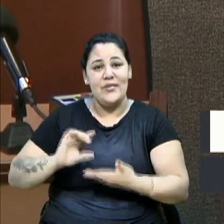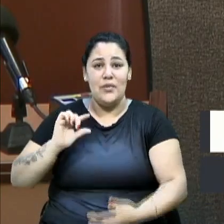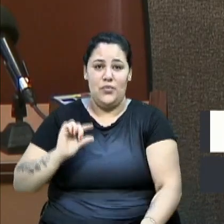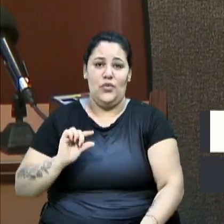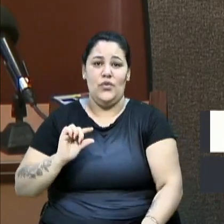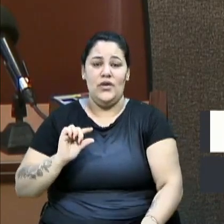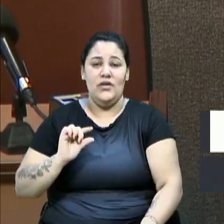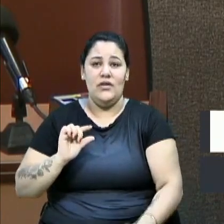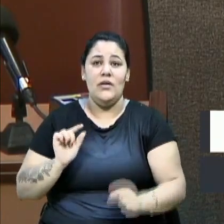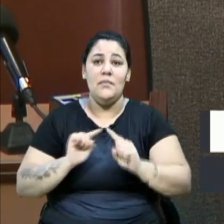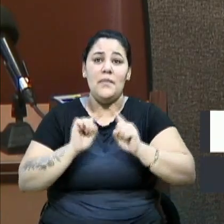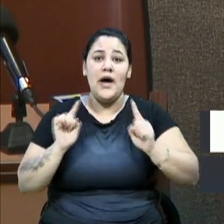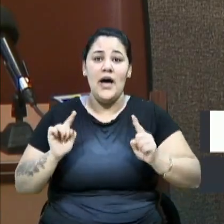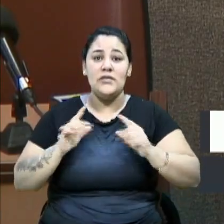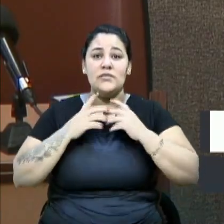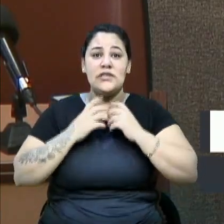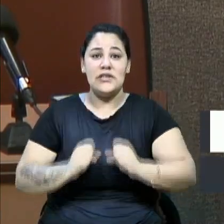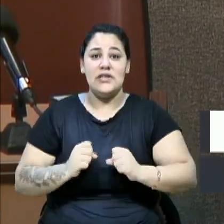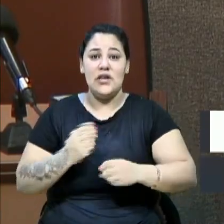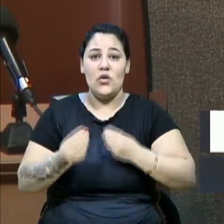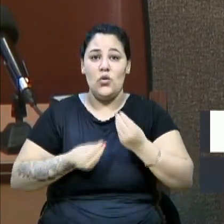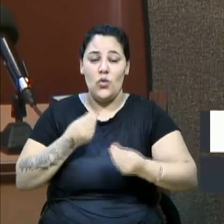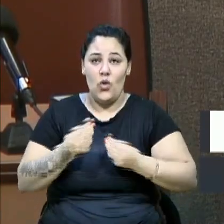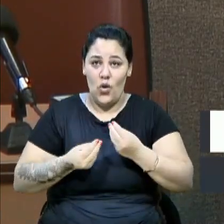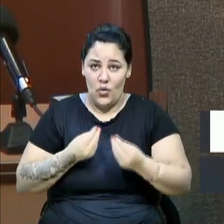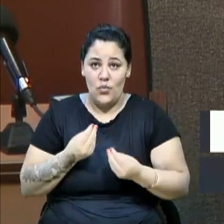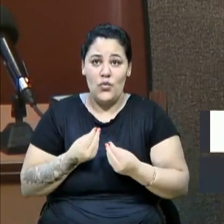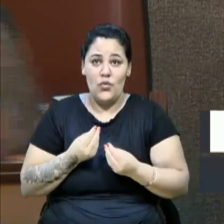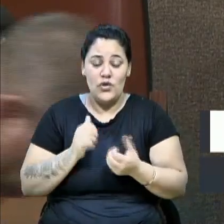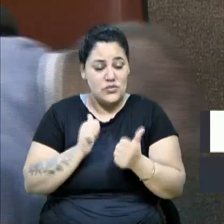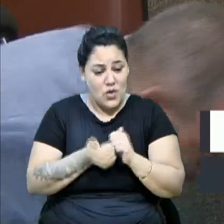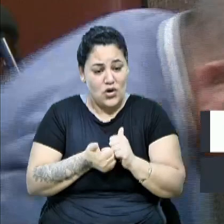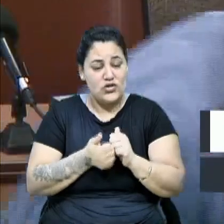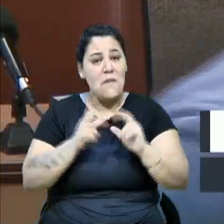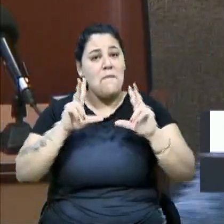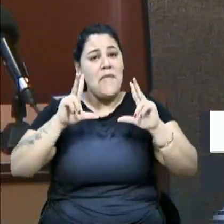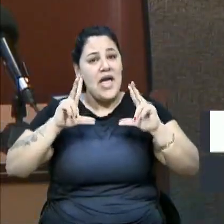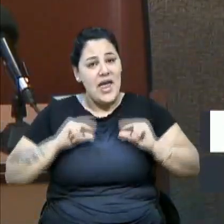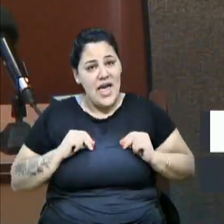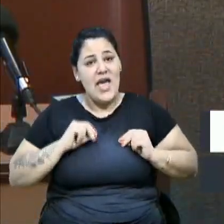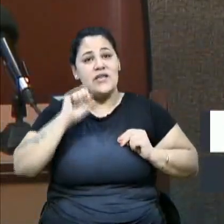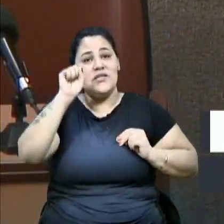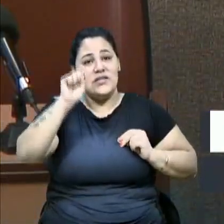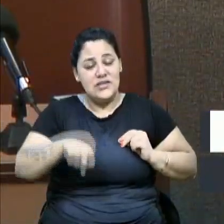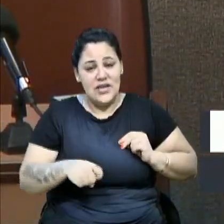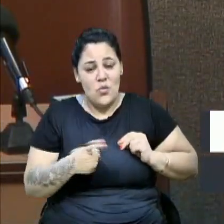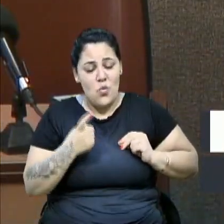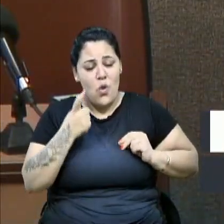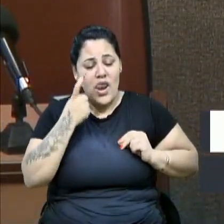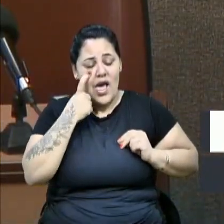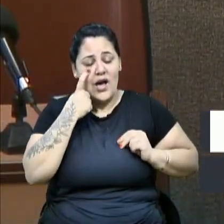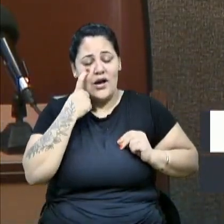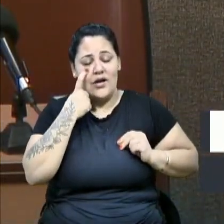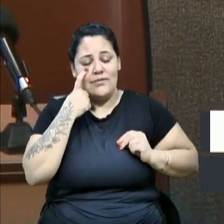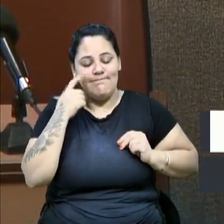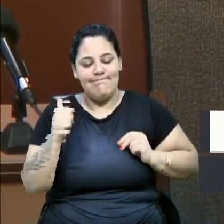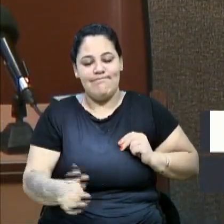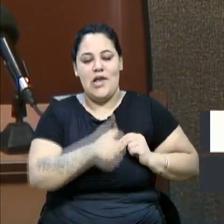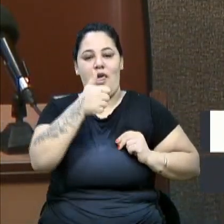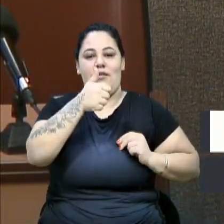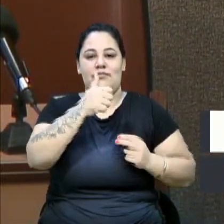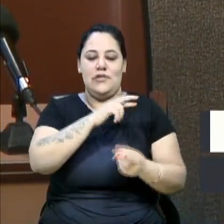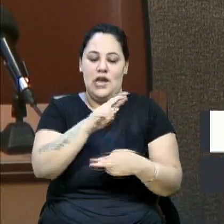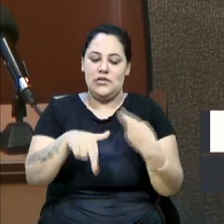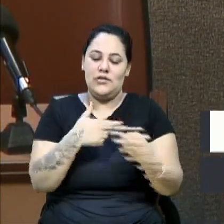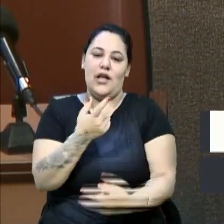mas uma secretaria como a Secretaria de Esporte e Lazer merece, sim, um olhar um pouquinho melhor em relação